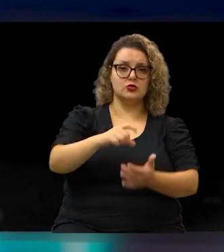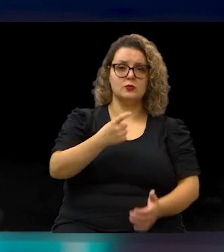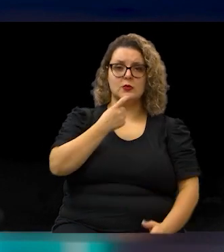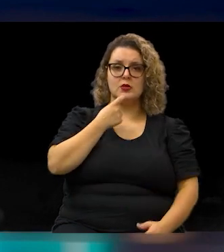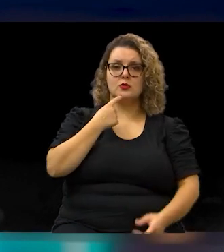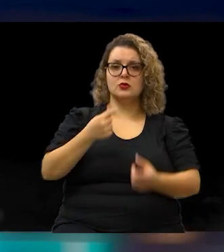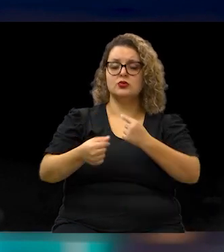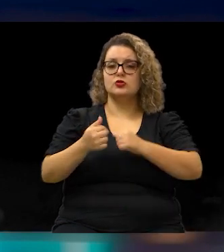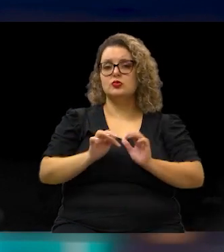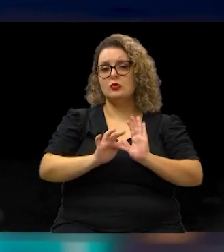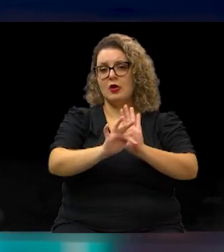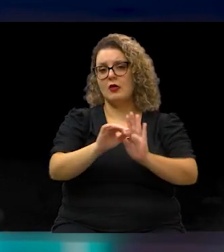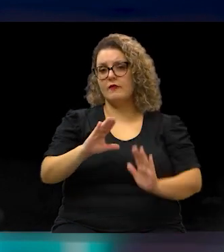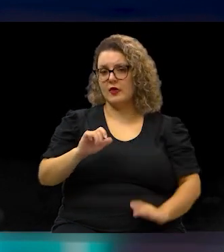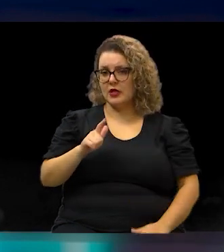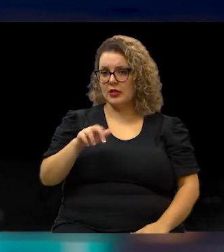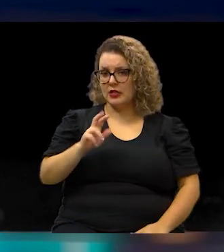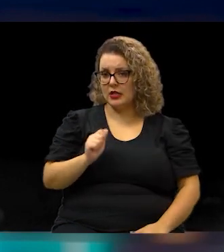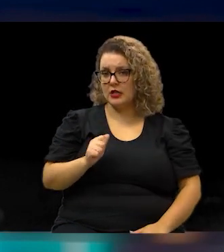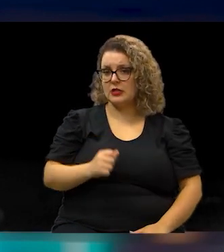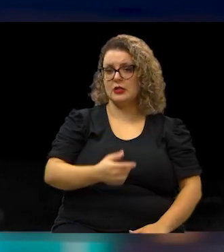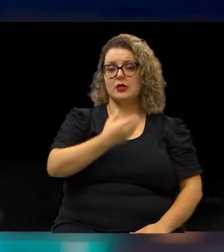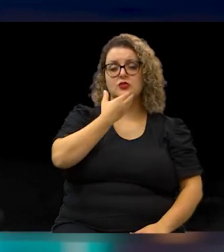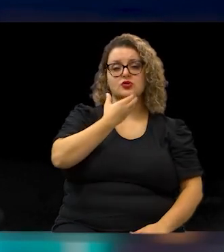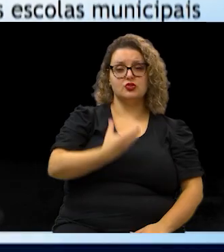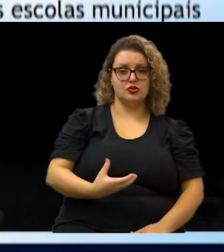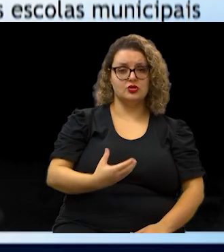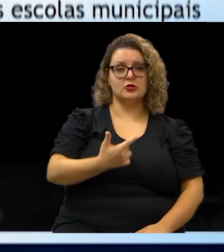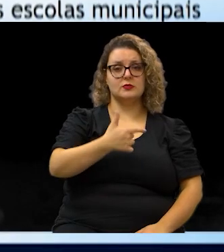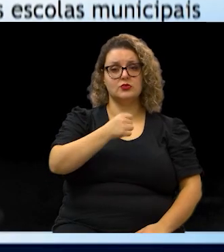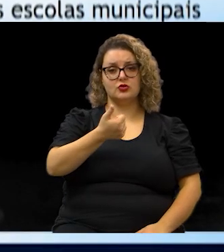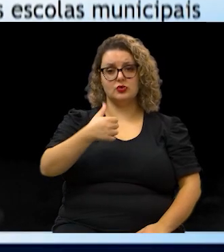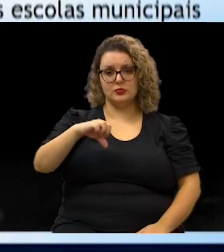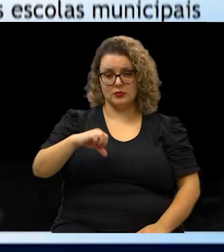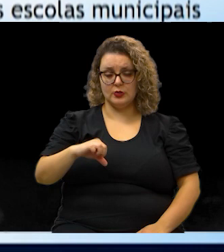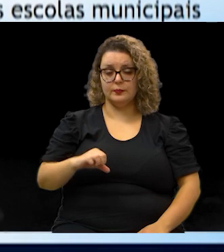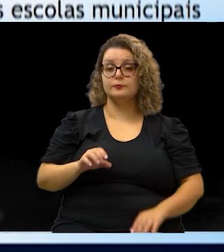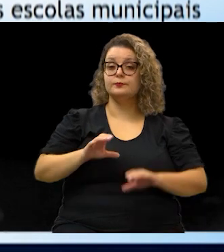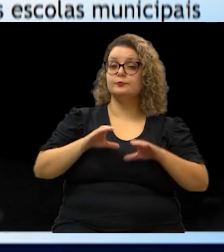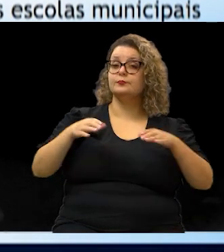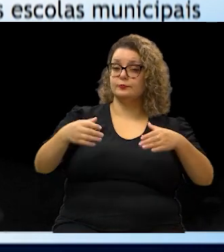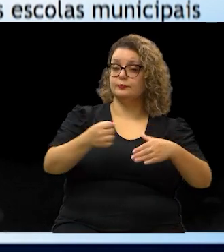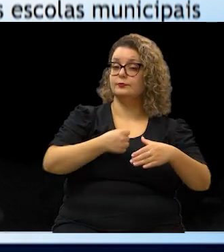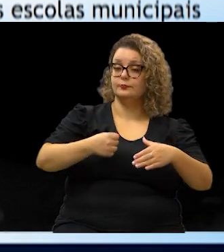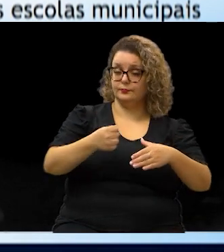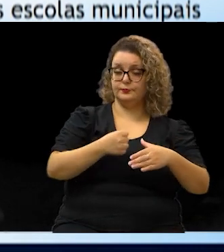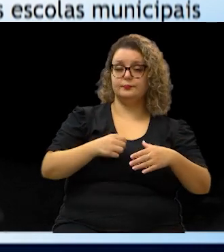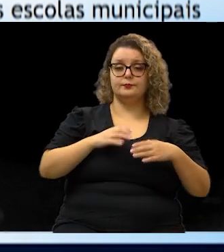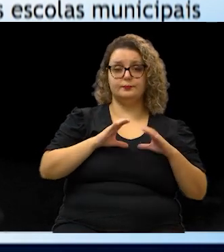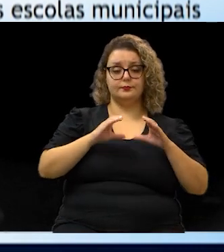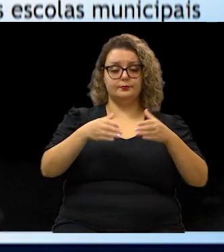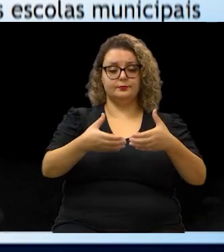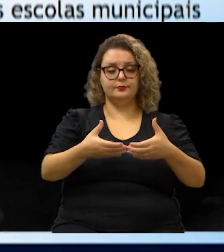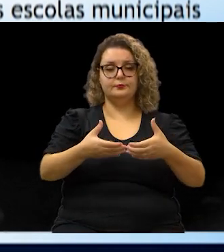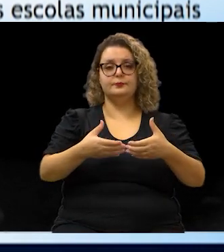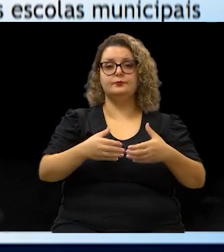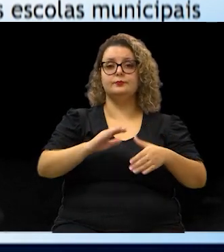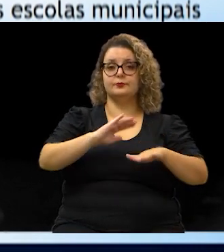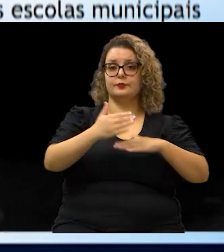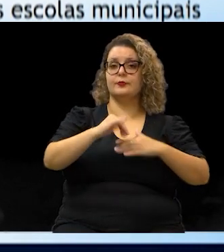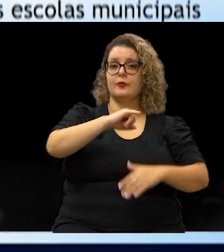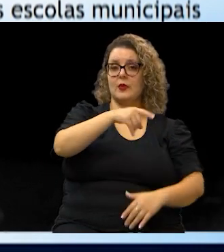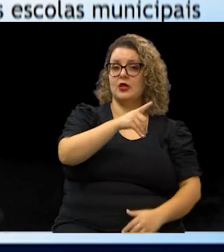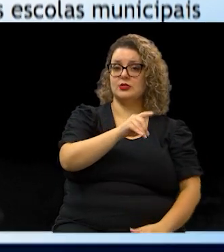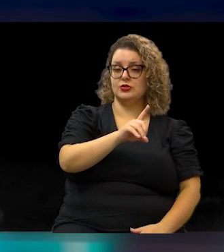economia de Francisco e Clara já desde dezembro de 2019. A cozinha comunitária do Jardim São Marcos é uma resposta